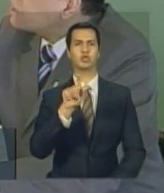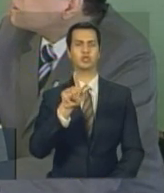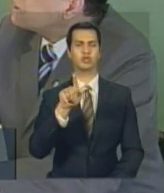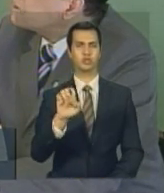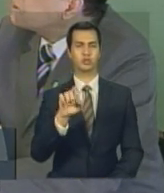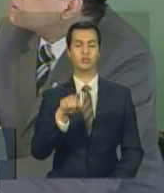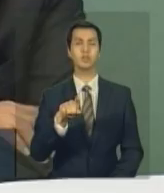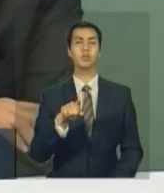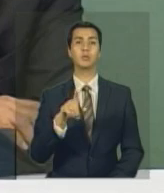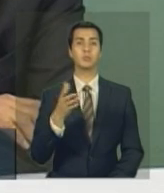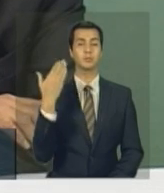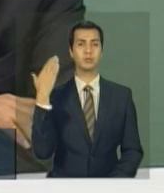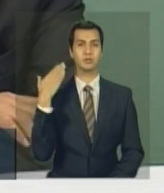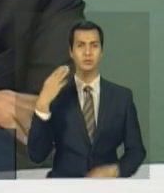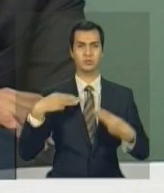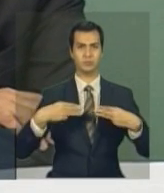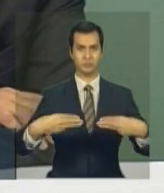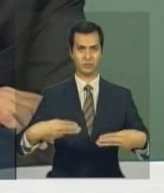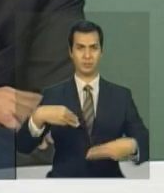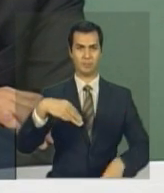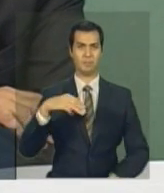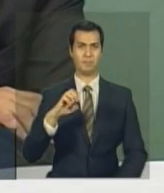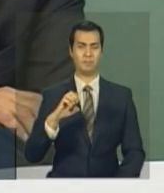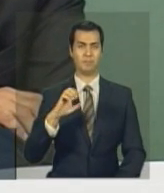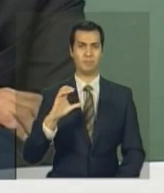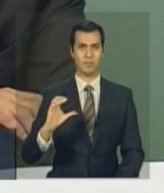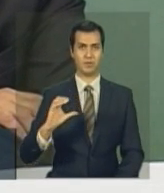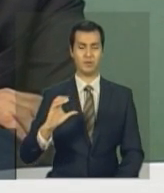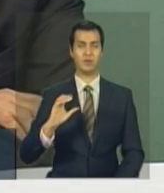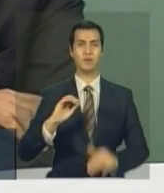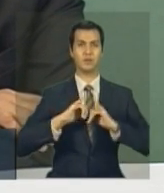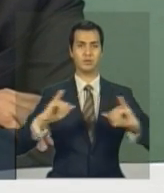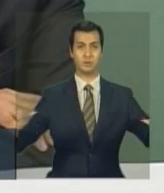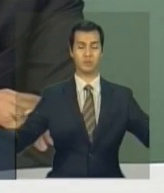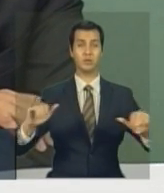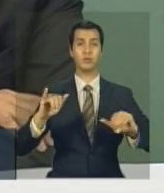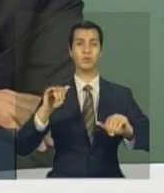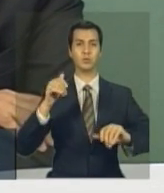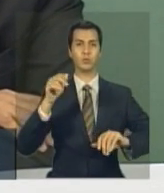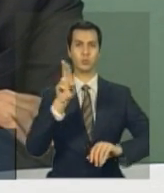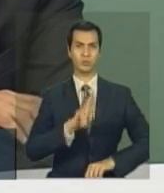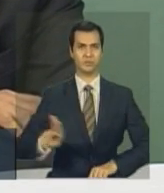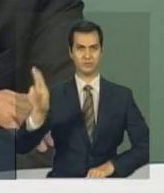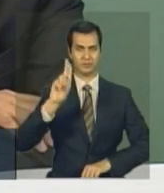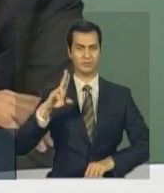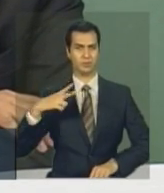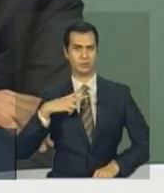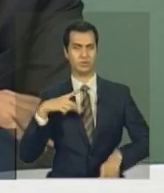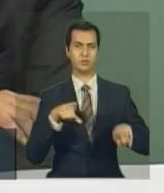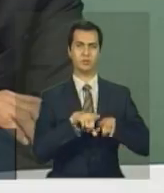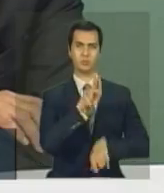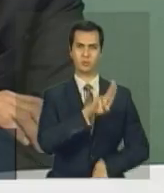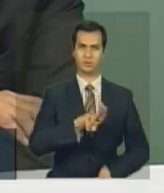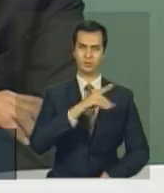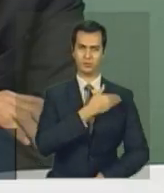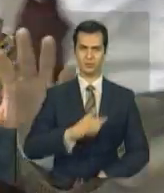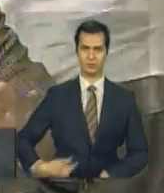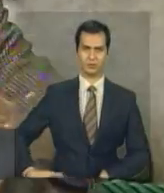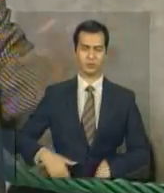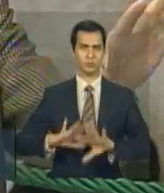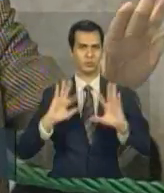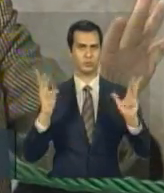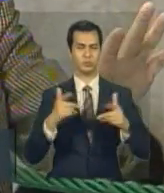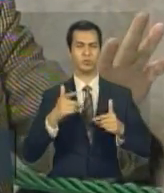acho que dia 18, o MEC divulgou a avaliação das universidades públicas e privadas. E